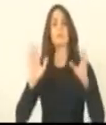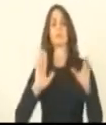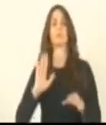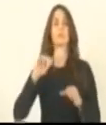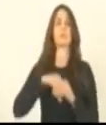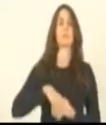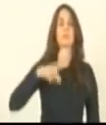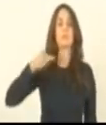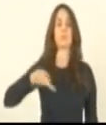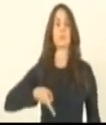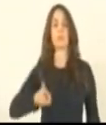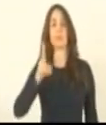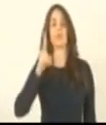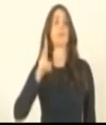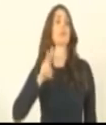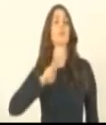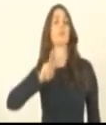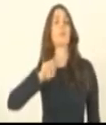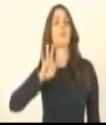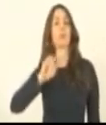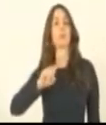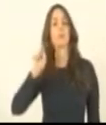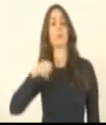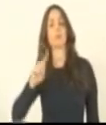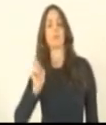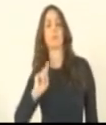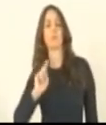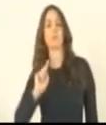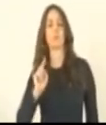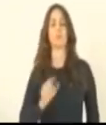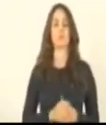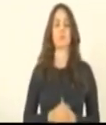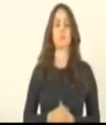Sim, mantém o veto, não. Derruba o veto.